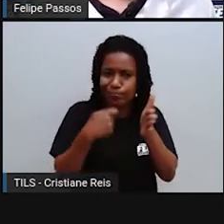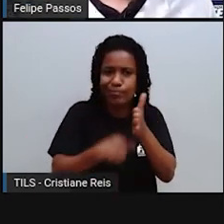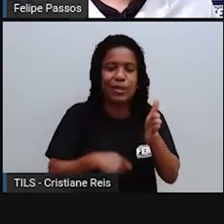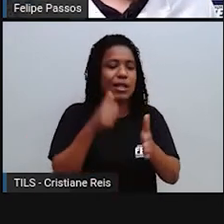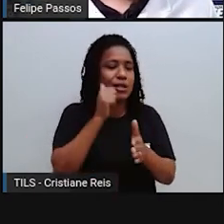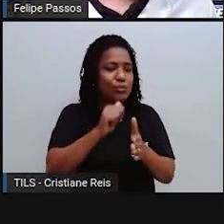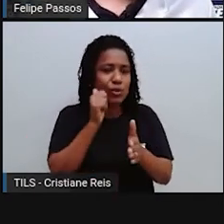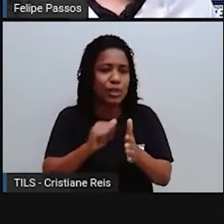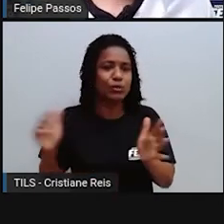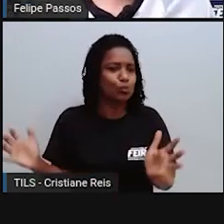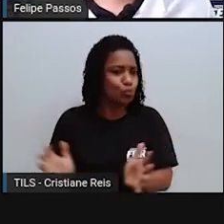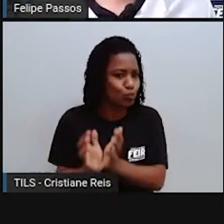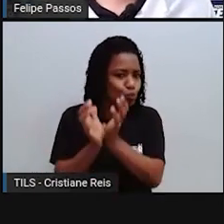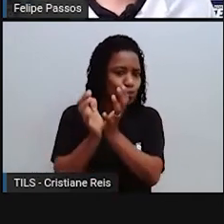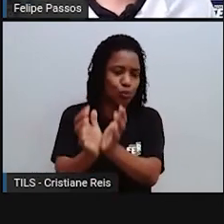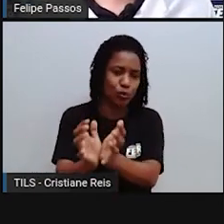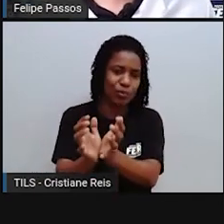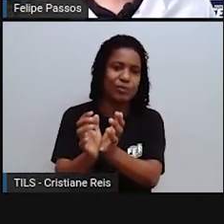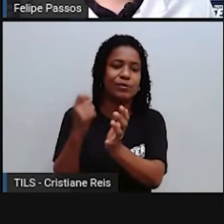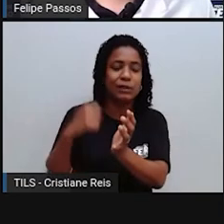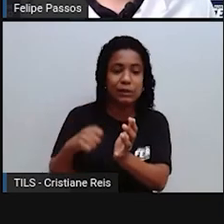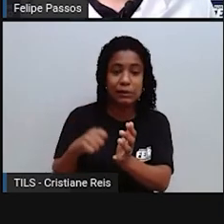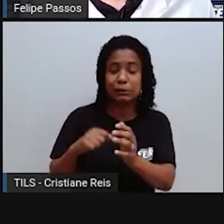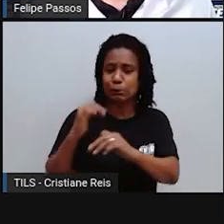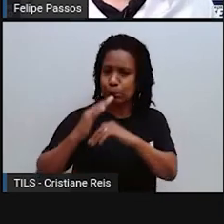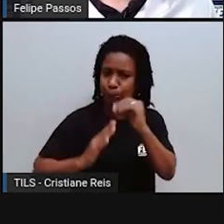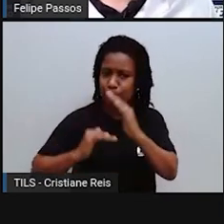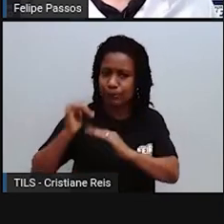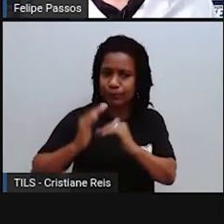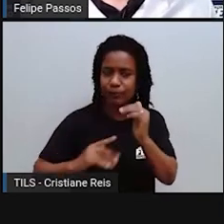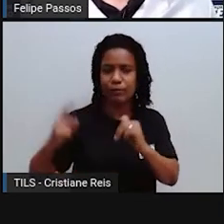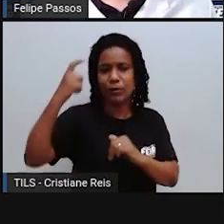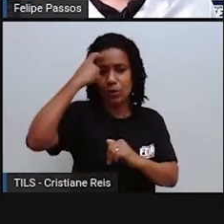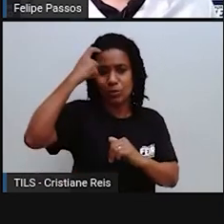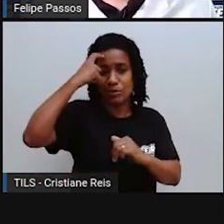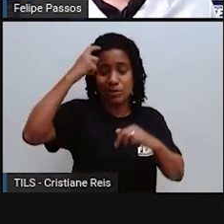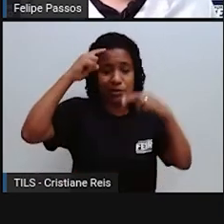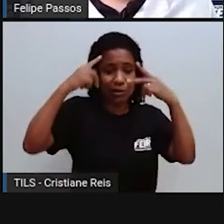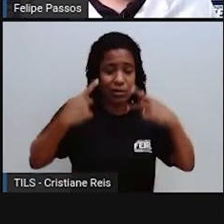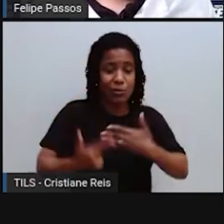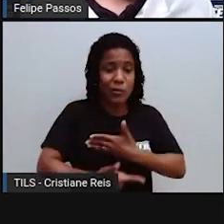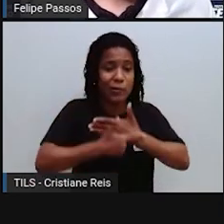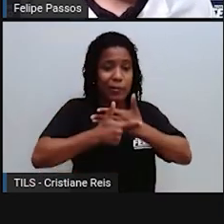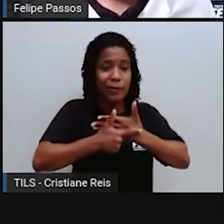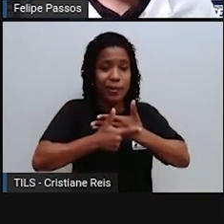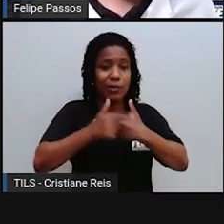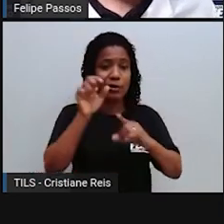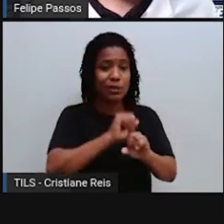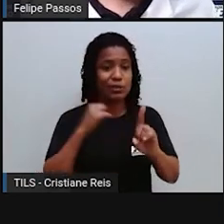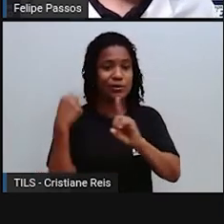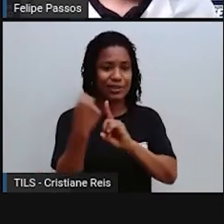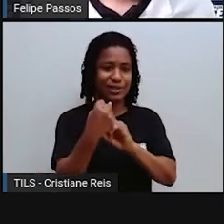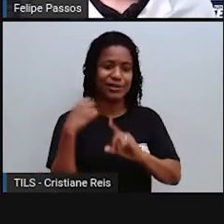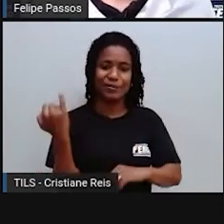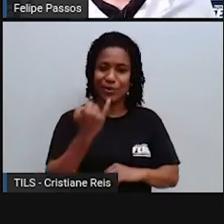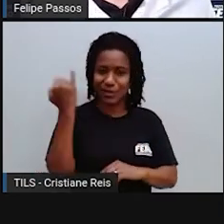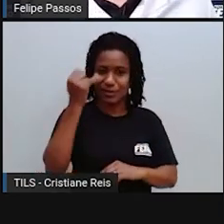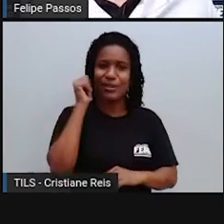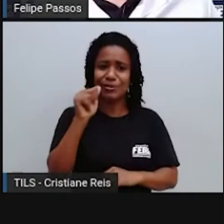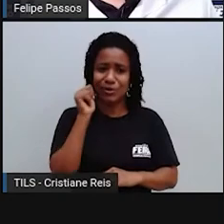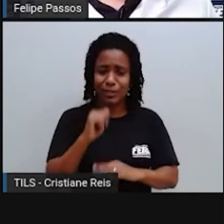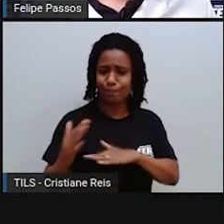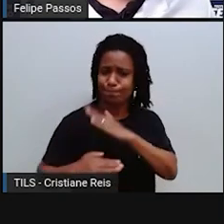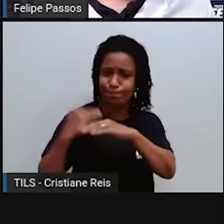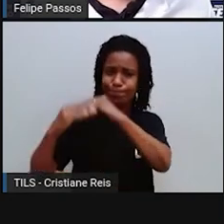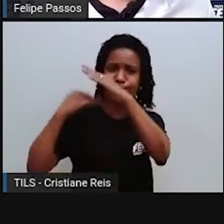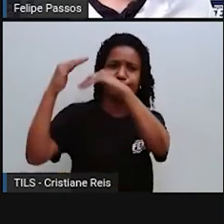organizar, estar conscientes do seu papel na sociedade e que elas podem estar onde elas quiserem estar. Então,